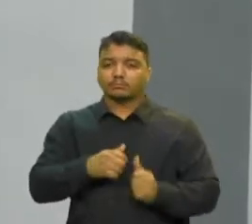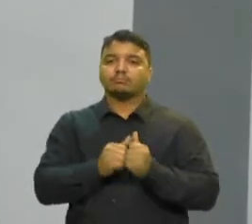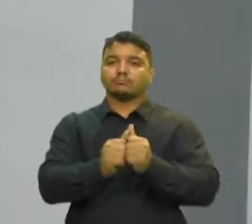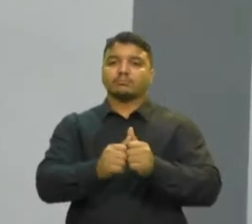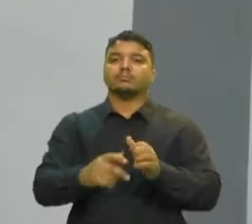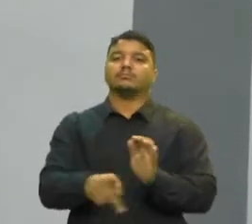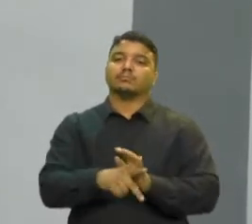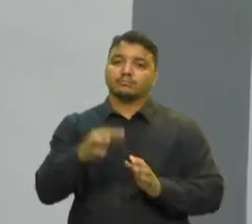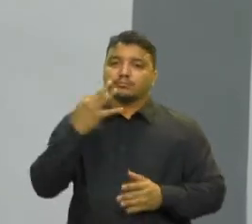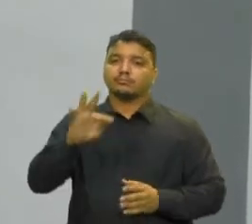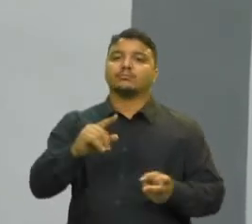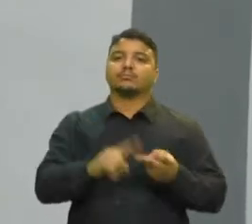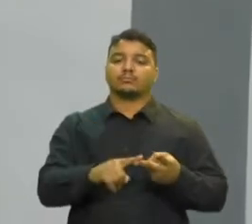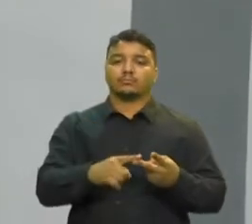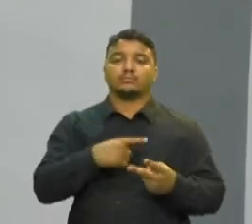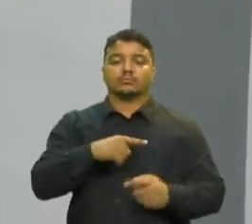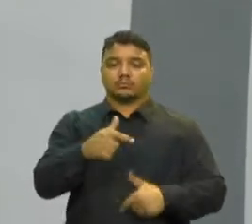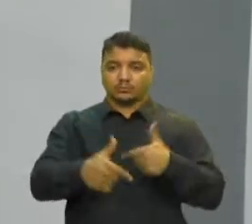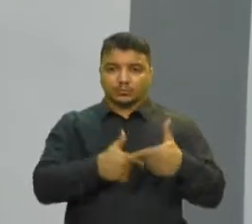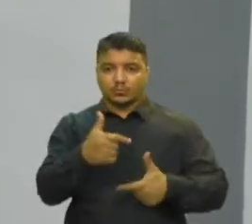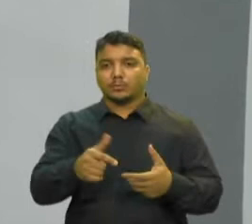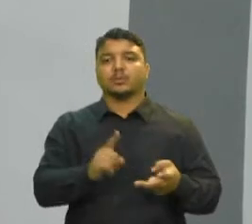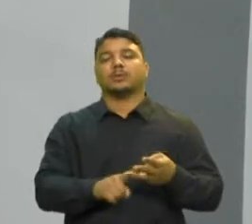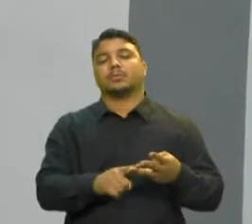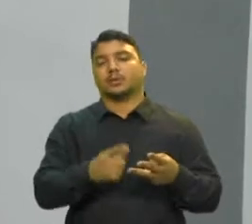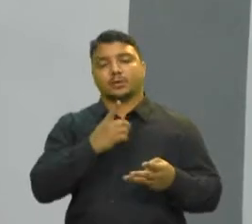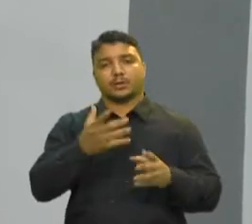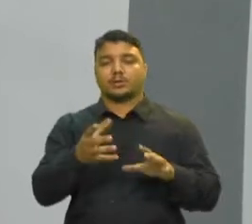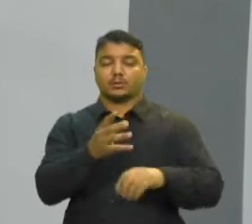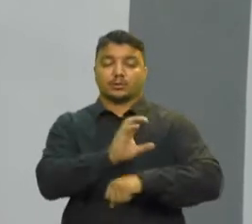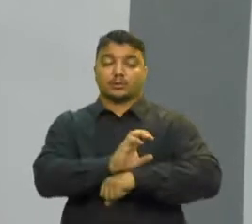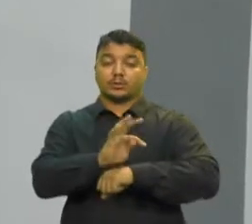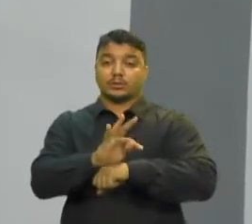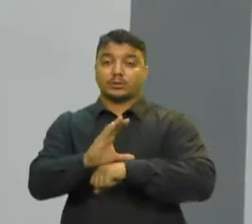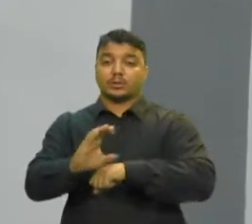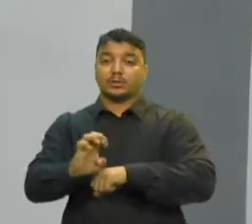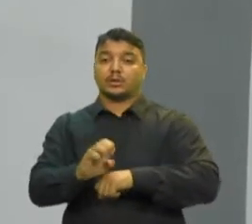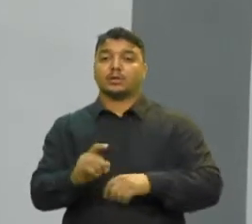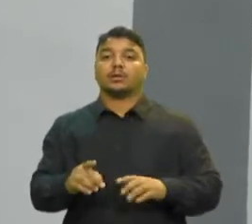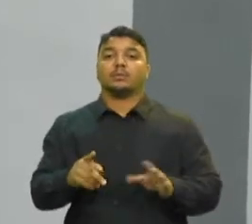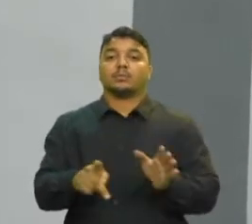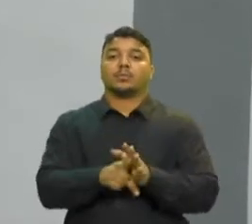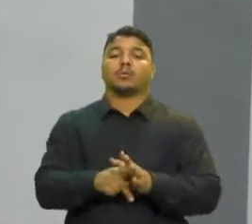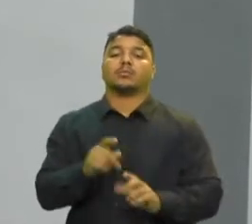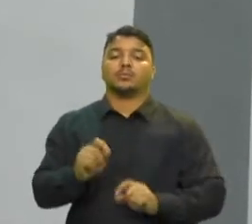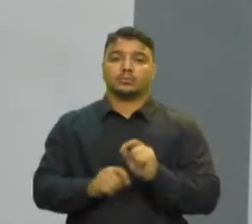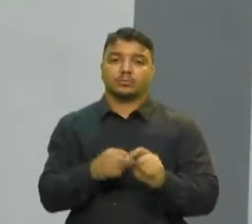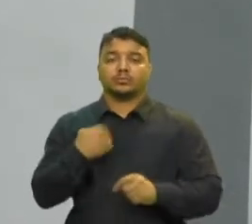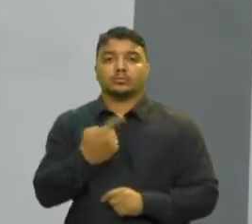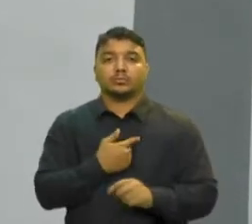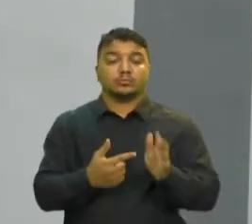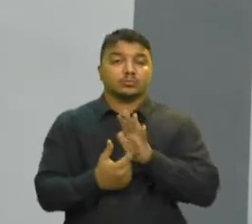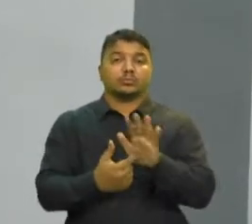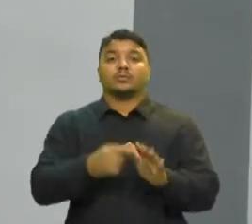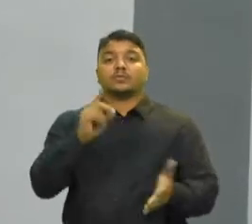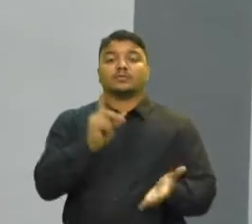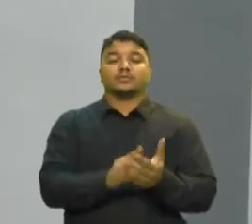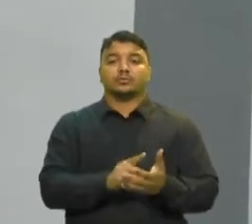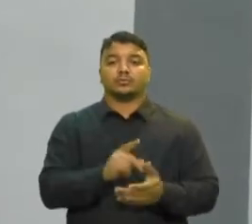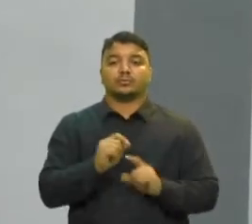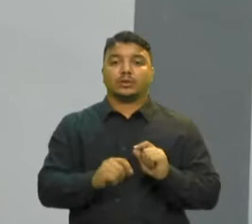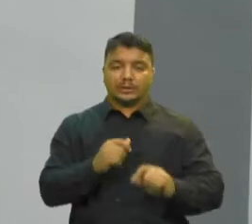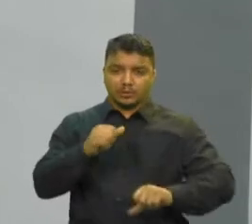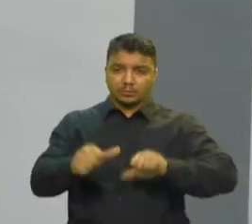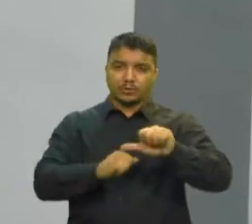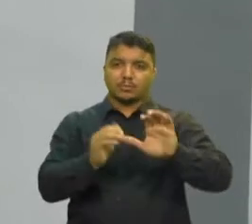Público Federal, Ministério Público do Trabalho, do Tribunal de Contas Ou seja, nós estamos mostrando que, na verdade, a alteração